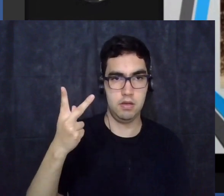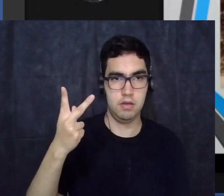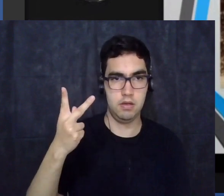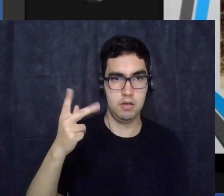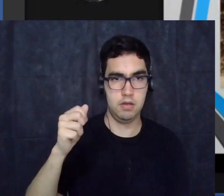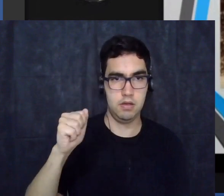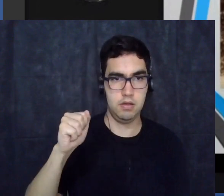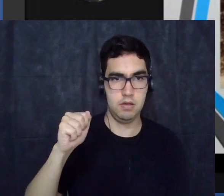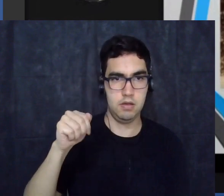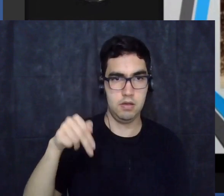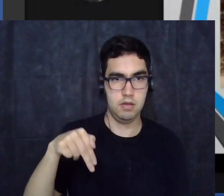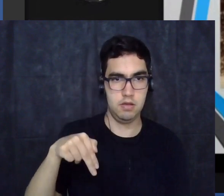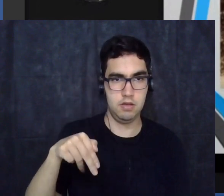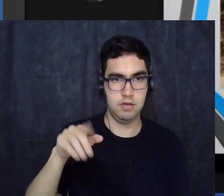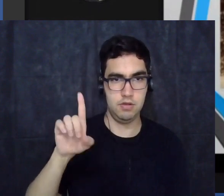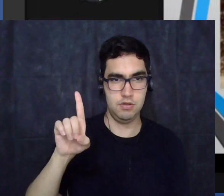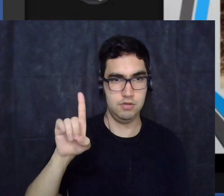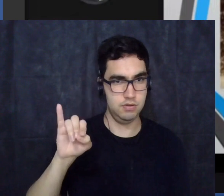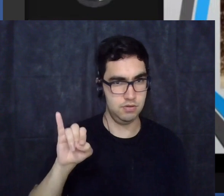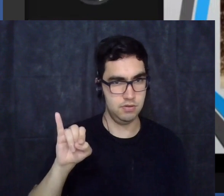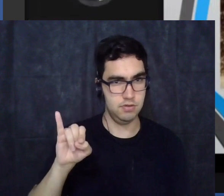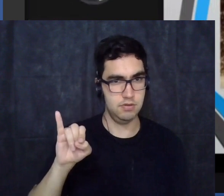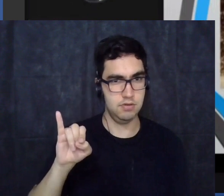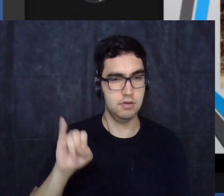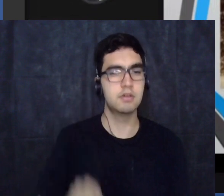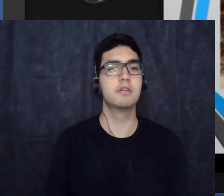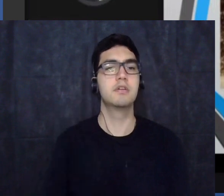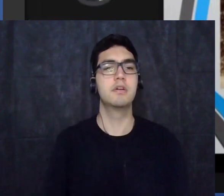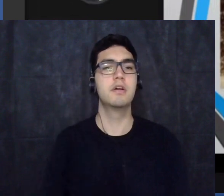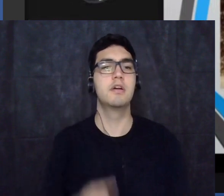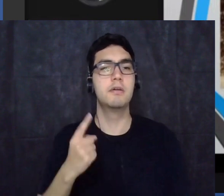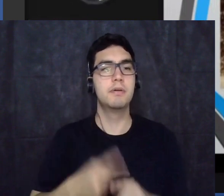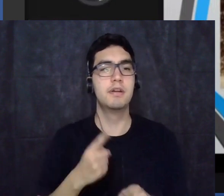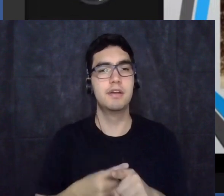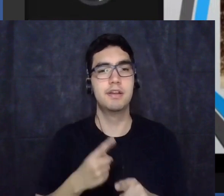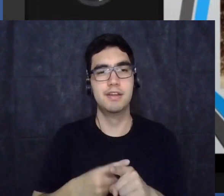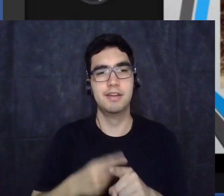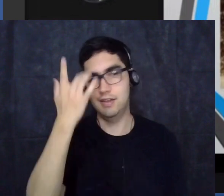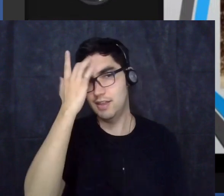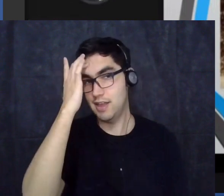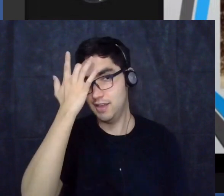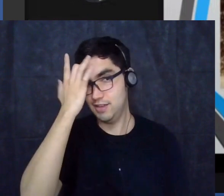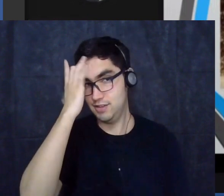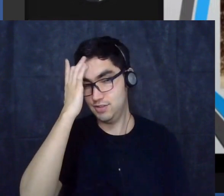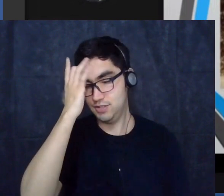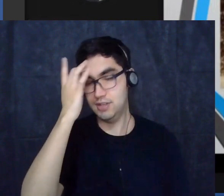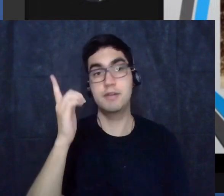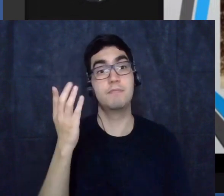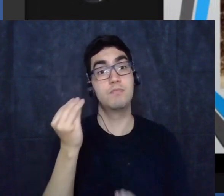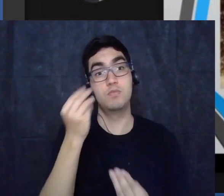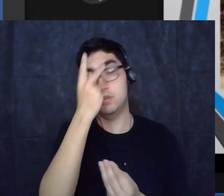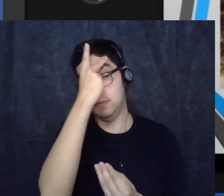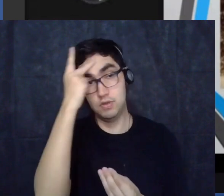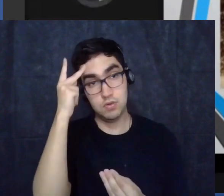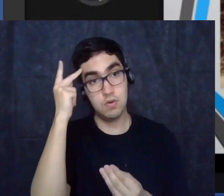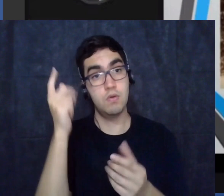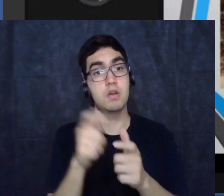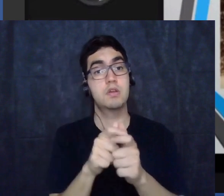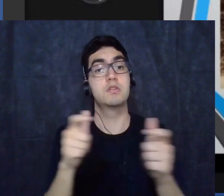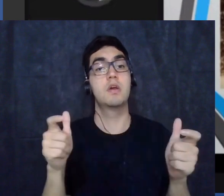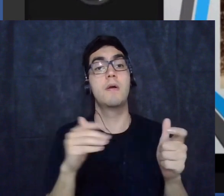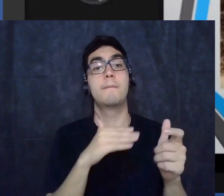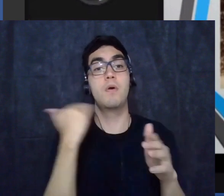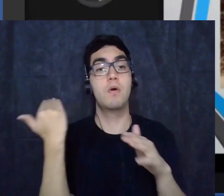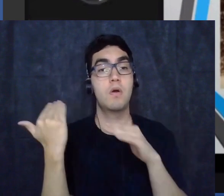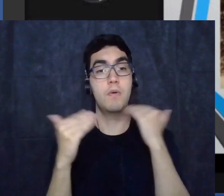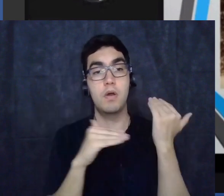fome que milhares de pessoas morreram de inanição esse ciclo já havia